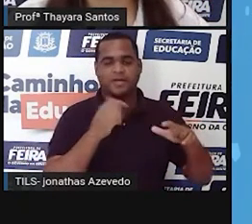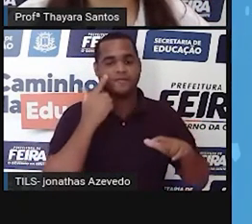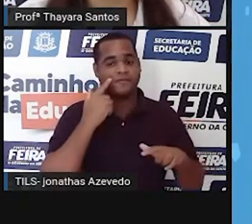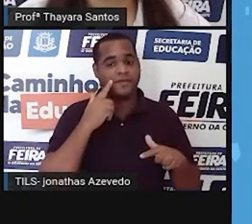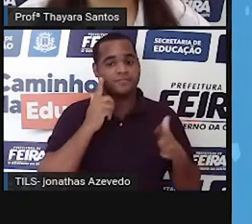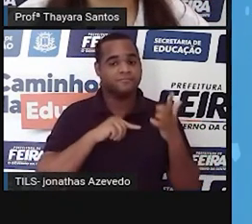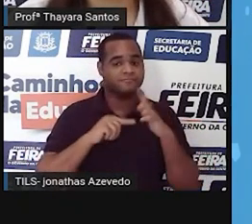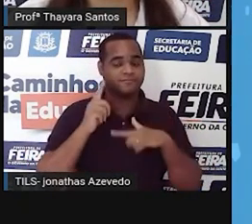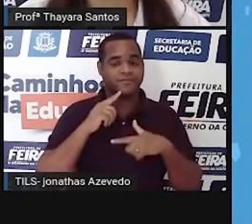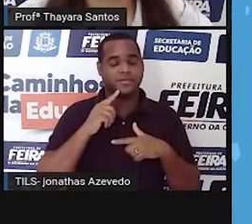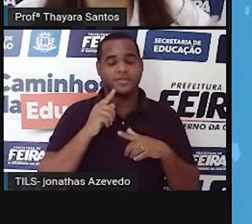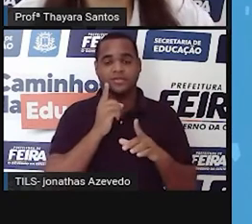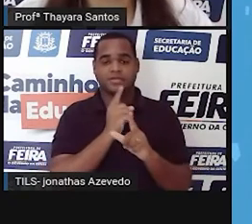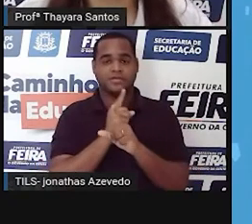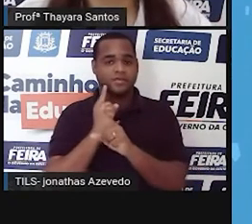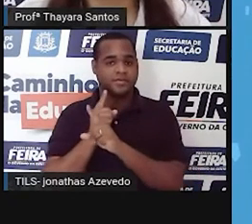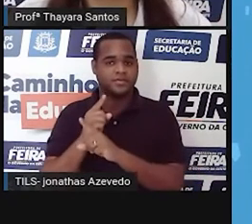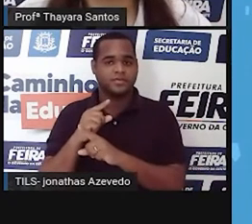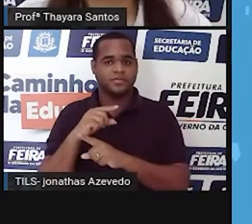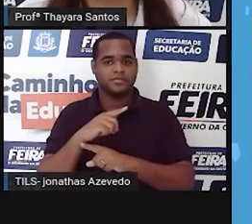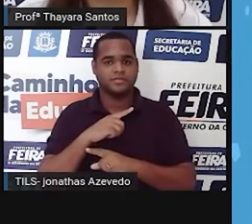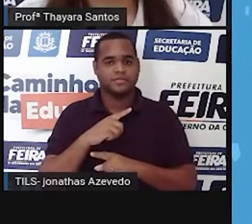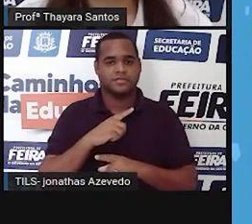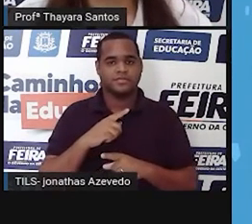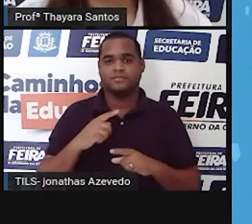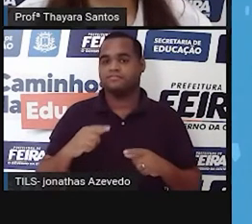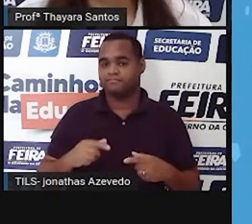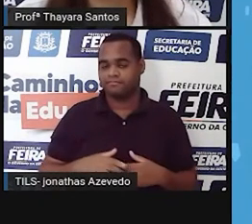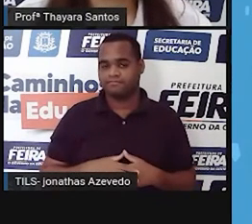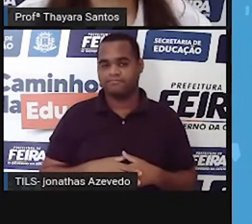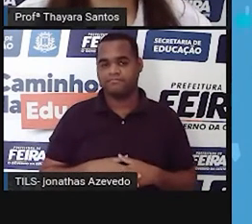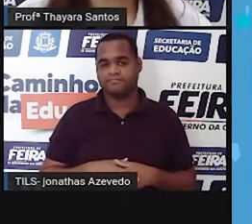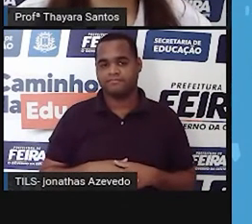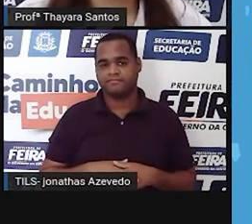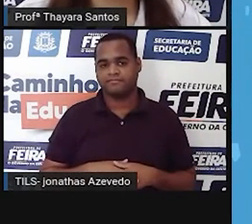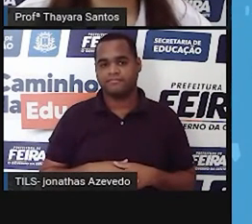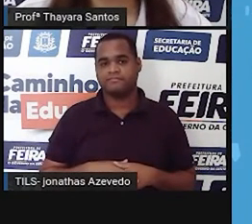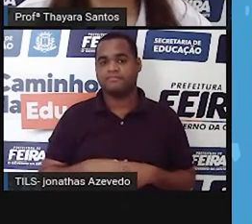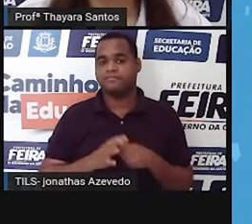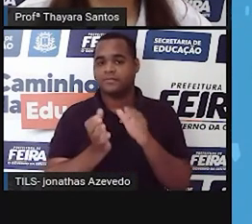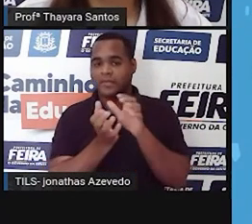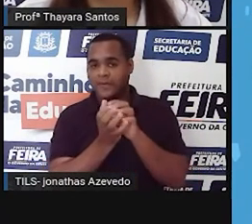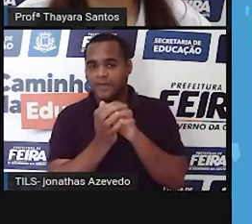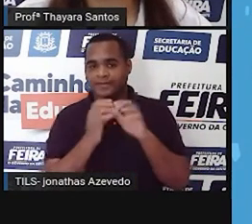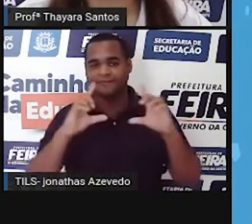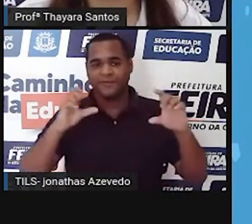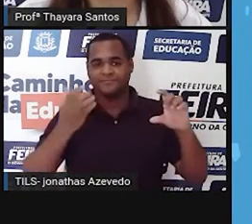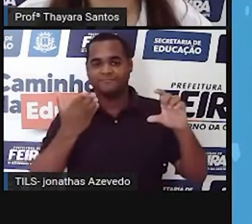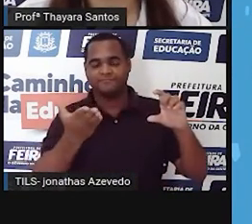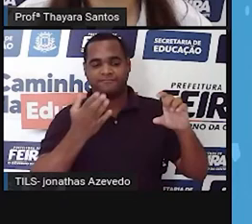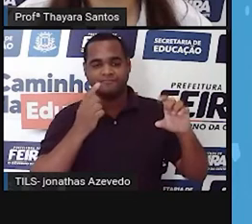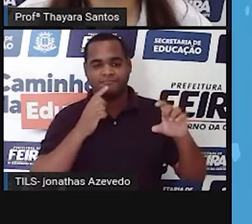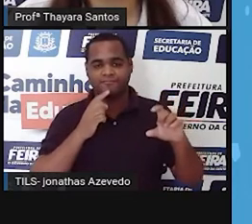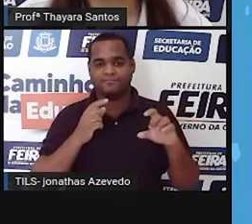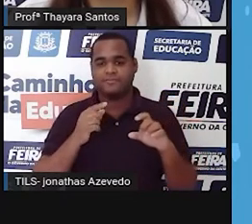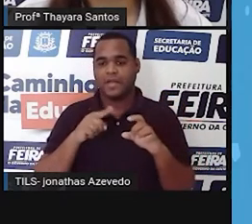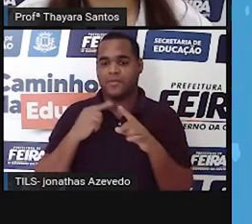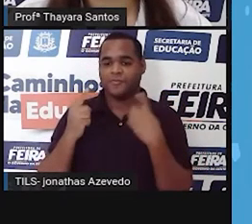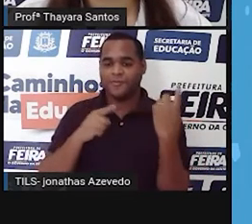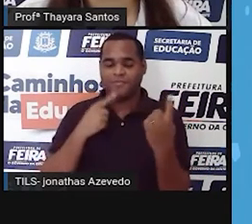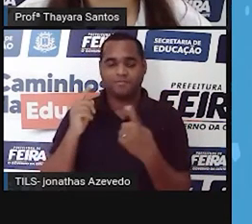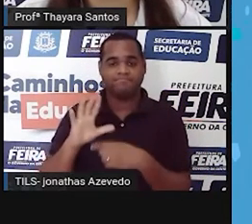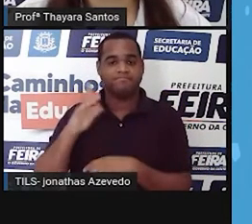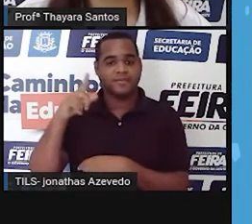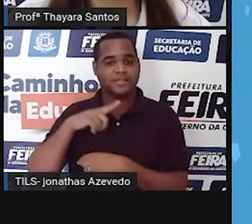conseguir achar, ter um respiro ali, né? Então, aqui tem uma das imagens que é bastante forte, mas tem acontecido muito lá,